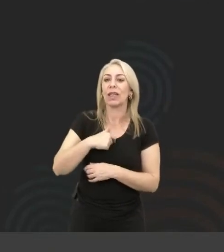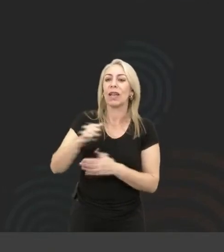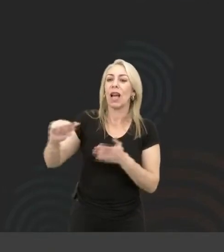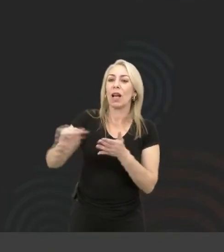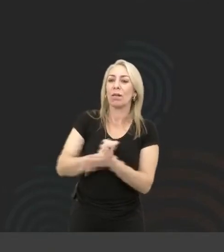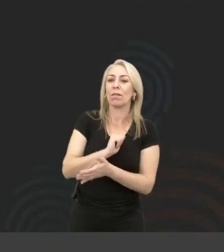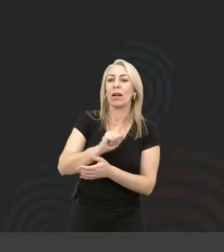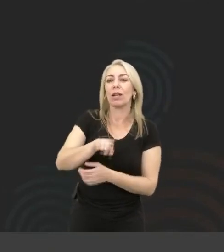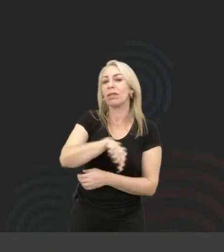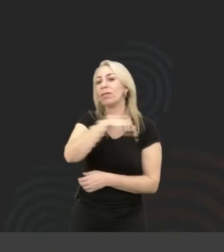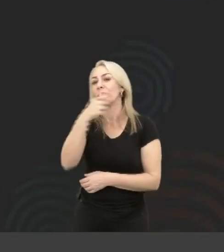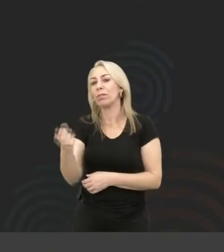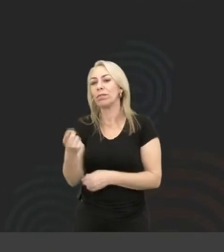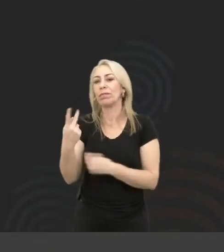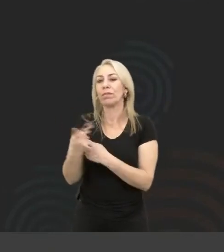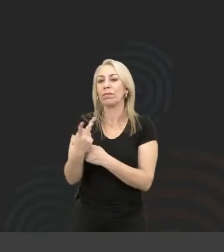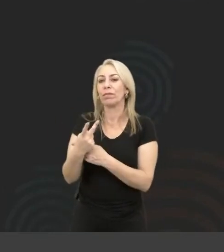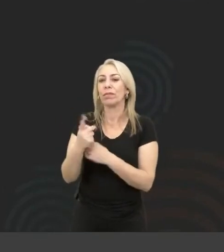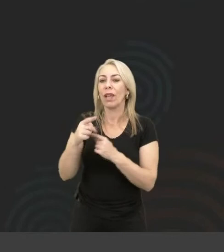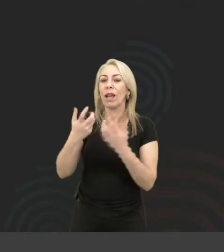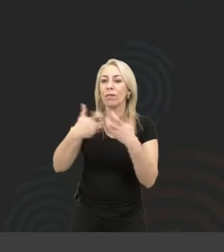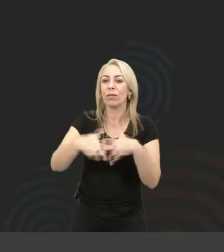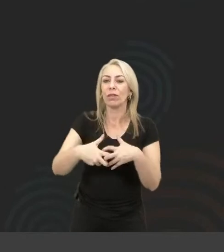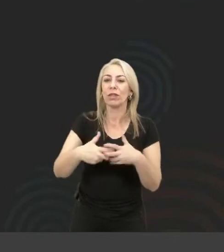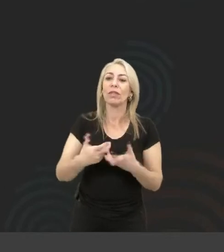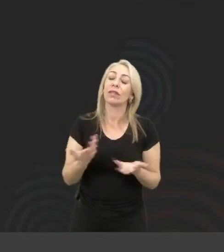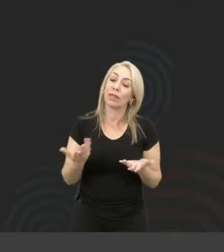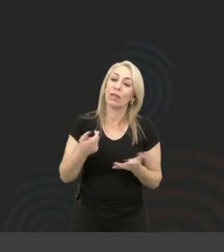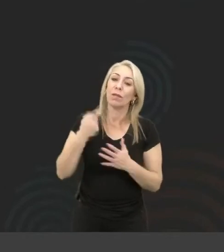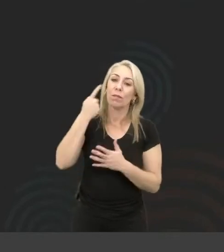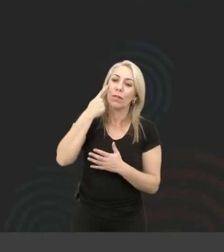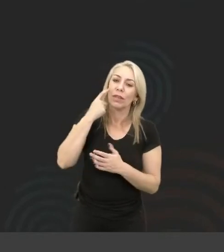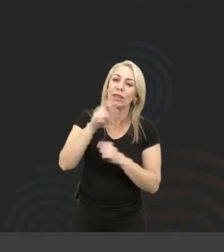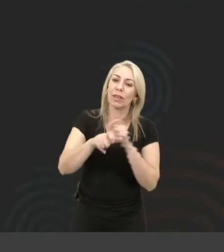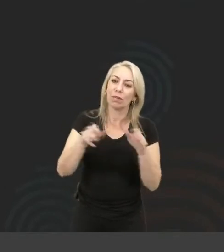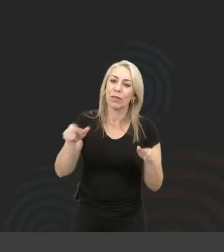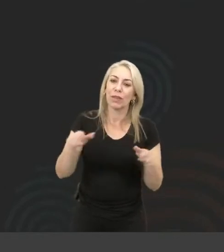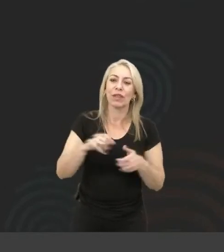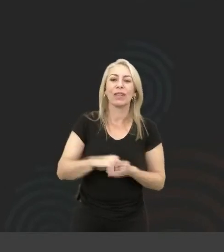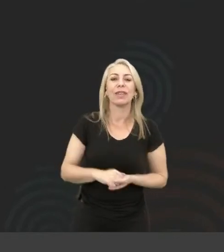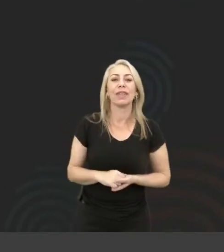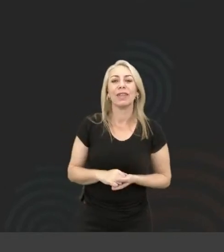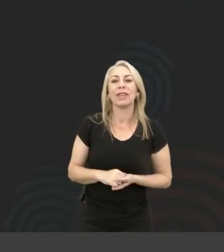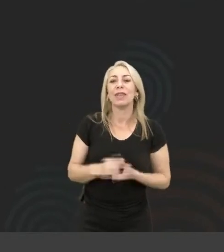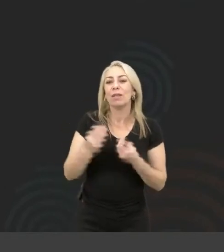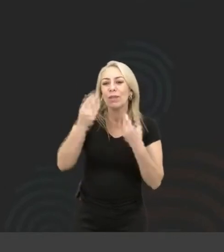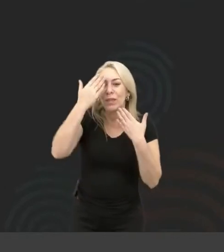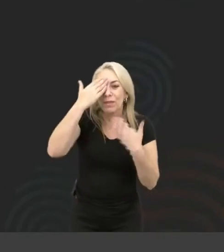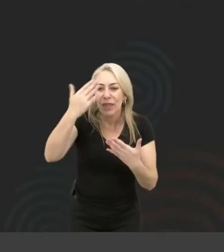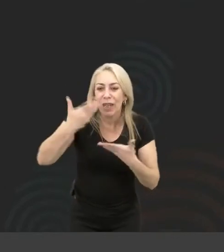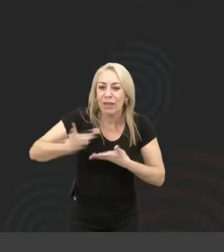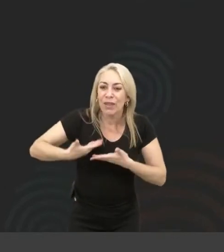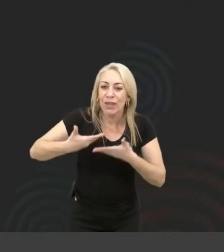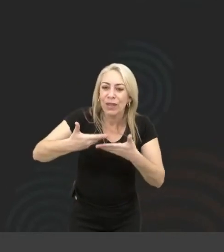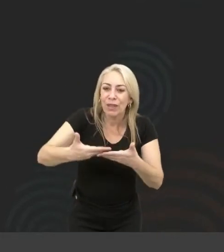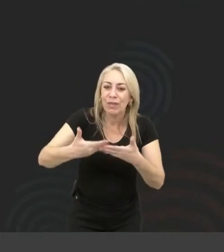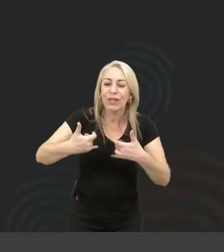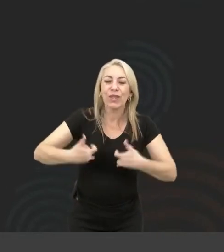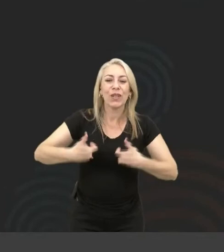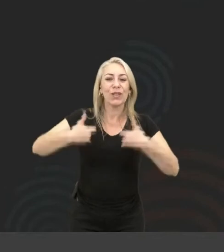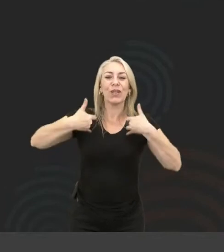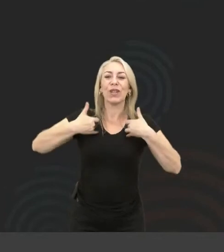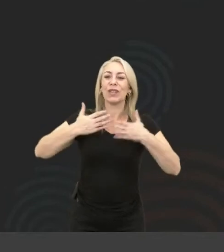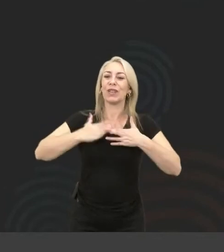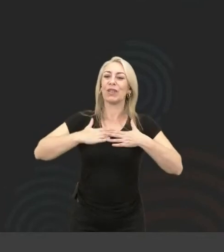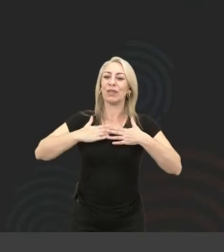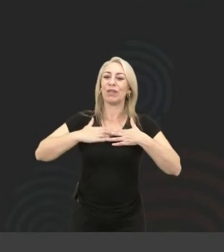apaga e passa pro próximo. É assim que funciona. Então, pensem nas pessoas. Ah, muito obrigada pelo convite. Eu tô orgulhosa de